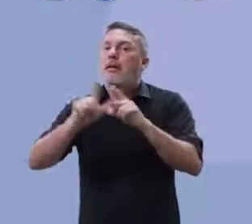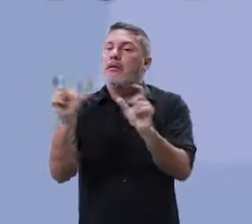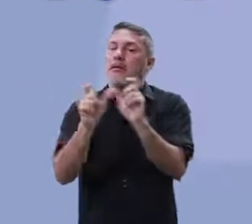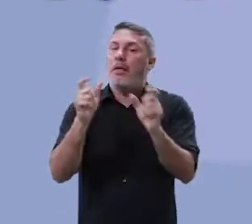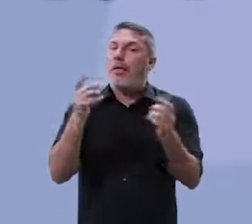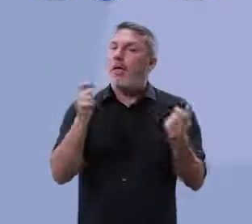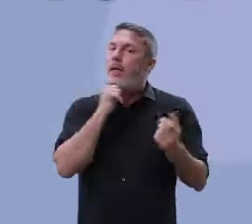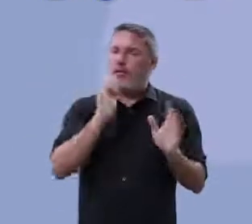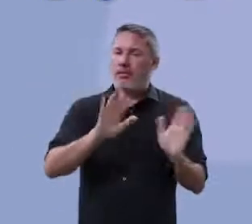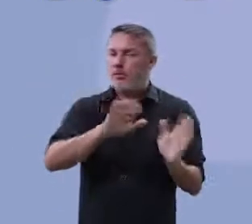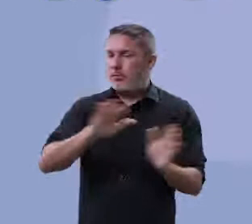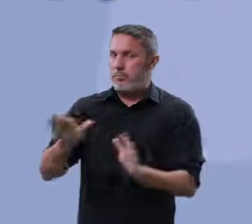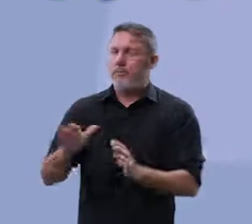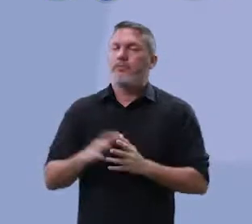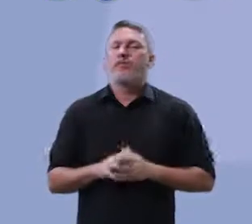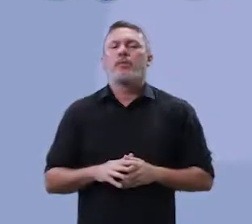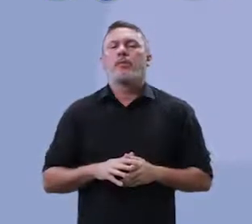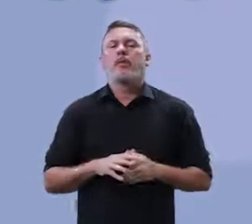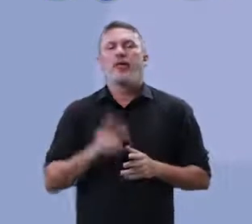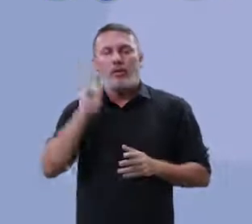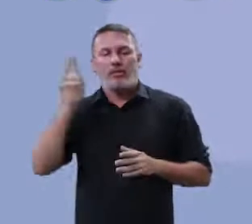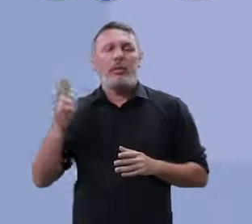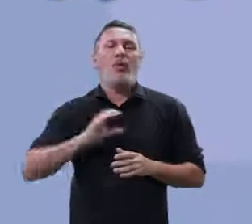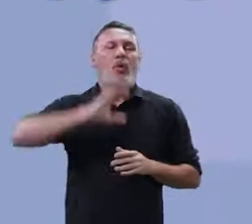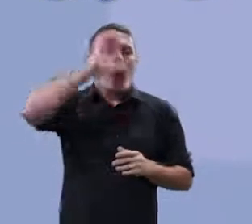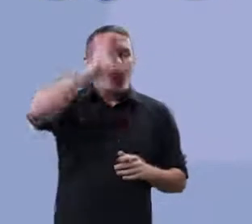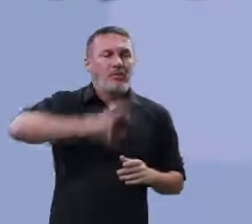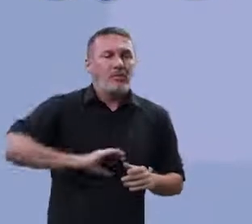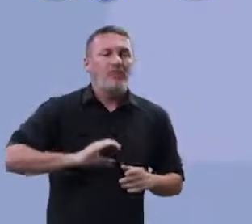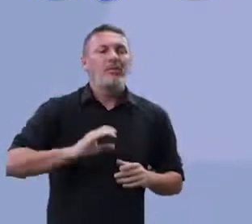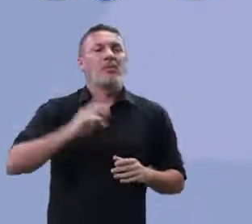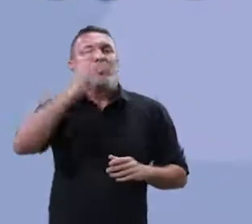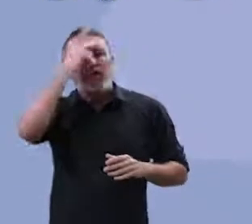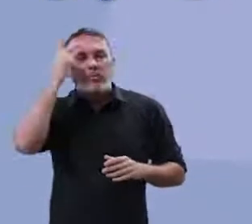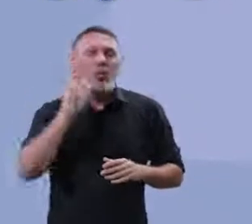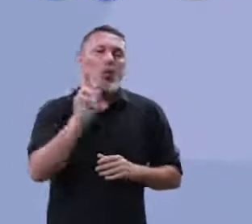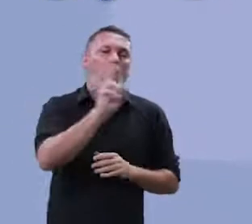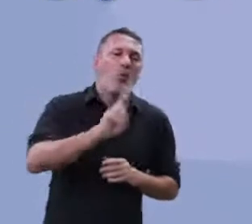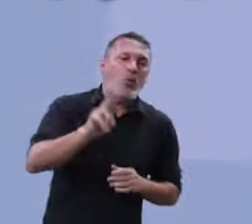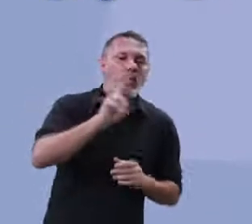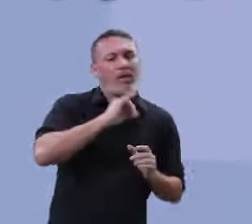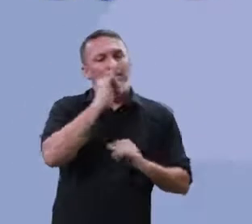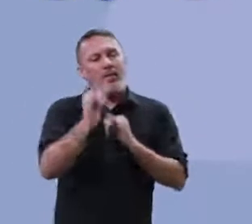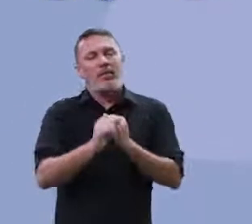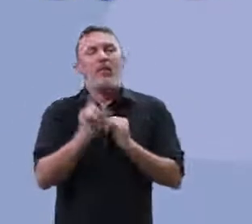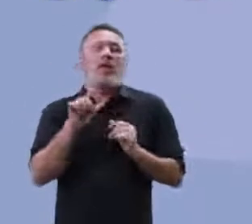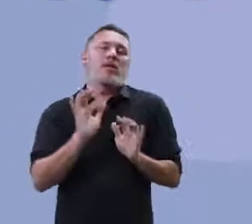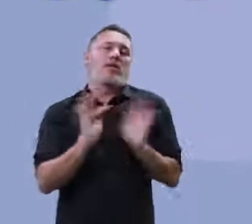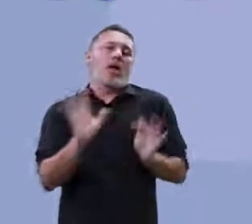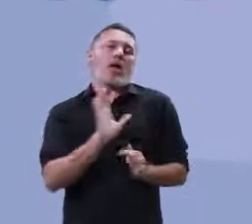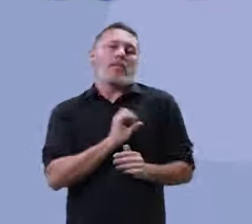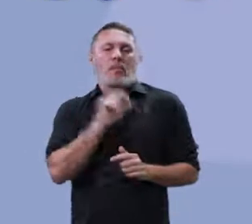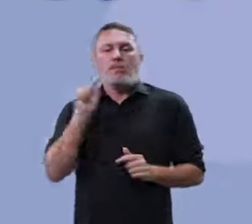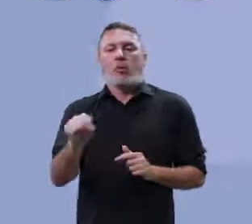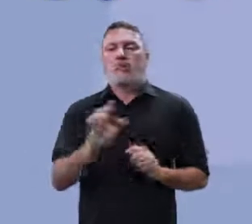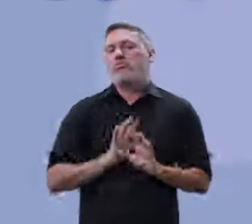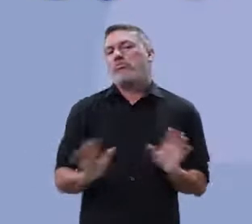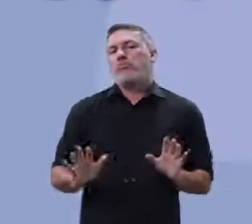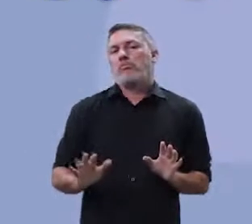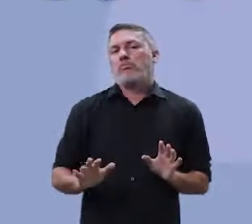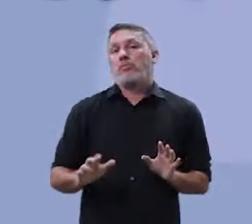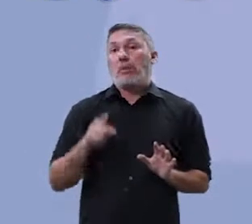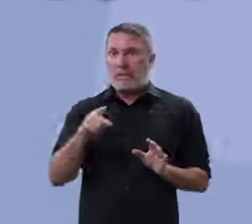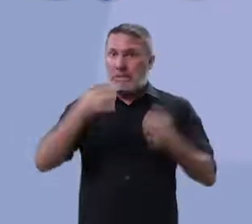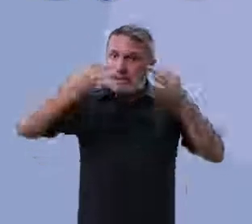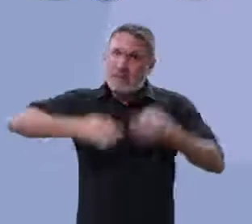Mas olha lá, o comportamento de pessoas que usam a internet é simplesmente de amor. Ponto. Aí, agora, deu para entender mais ou menos. Não é coerente,